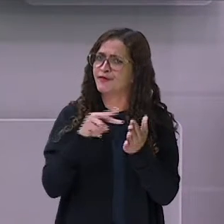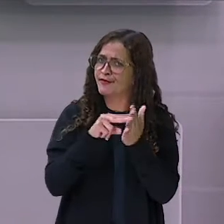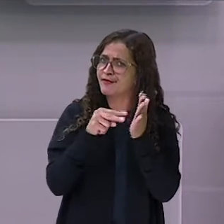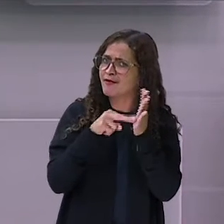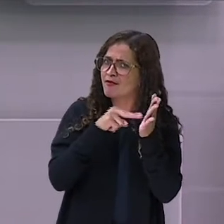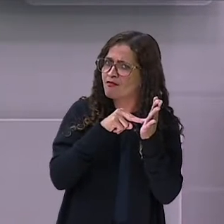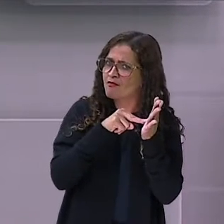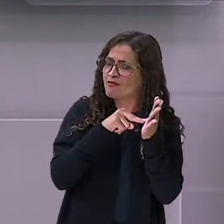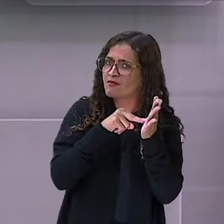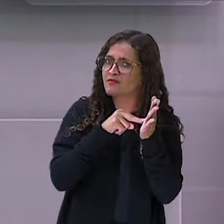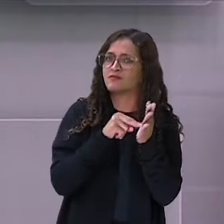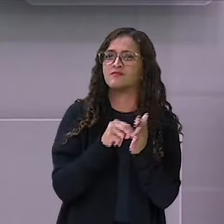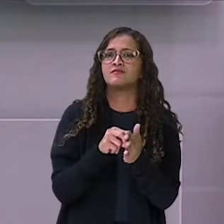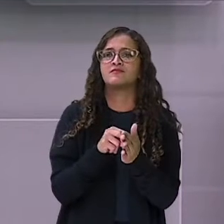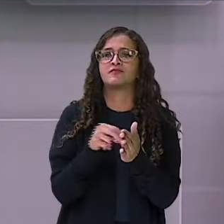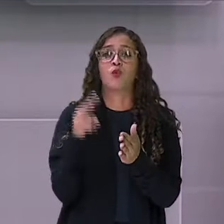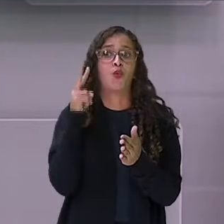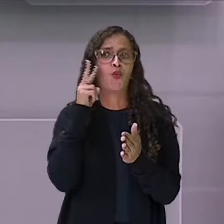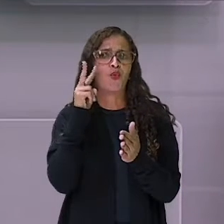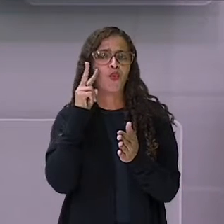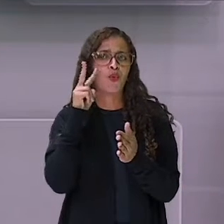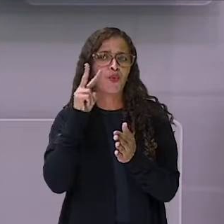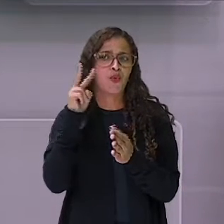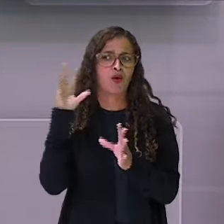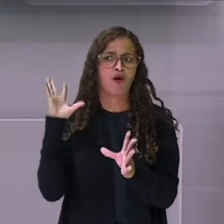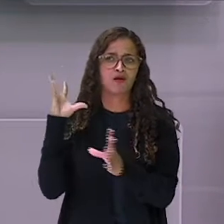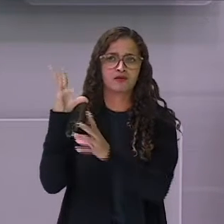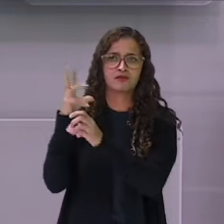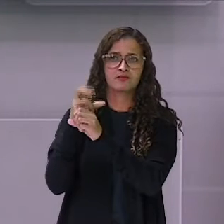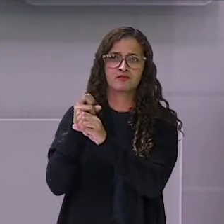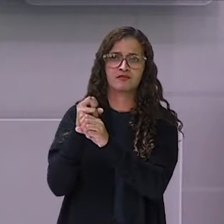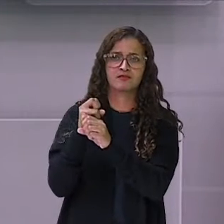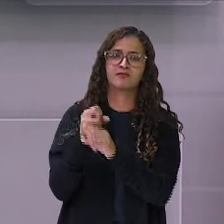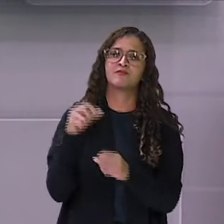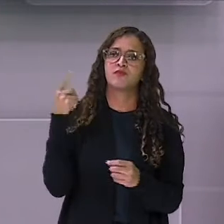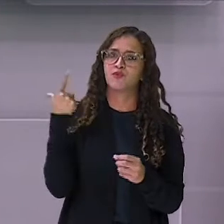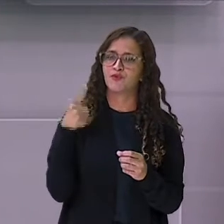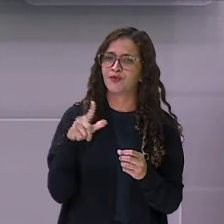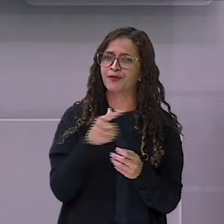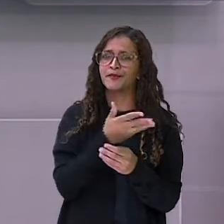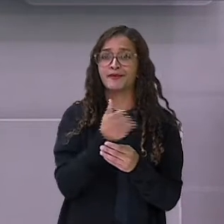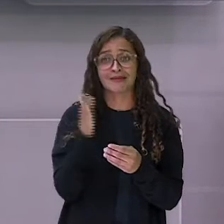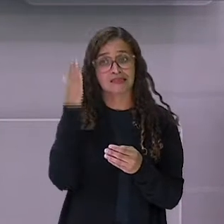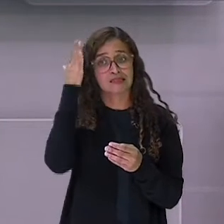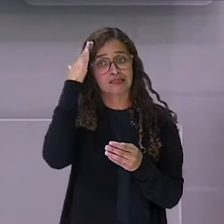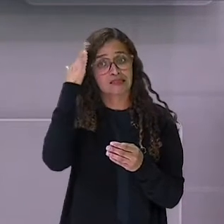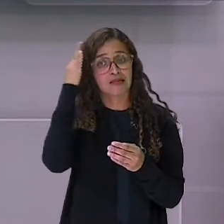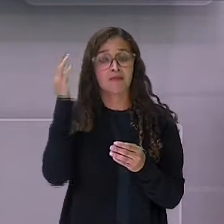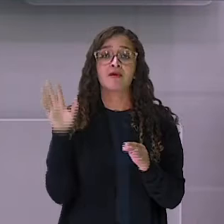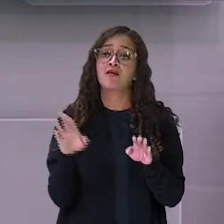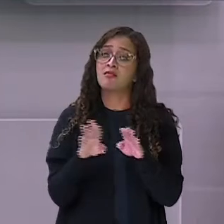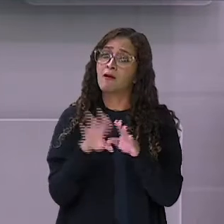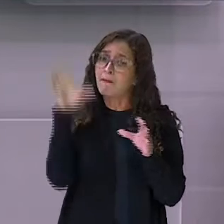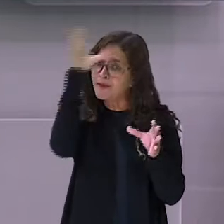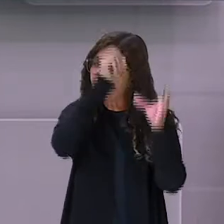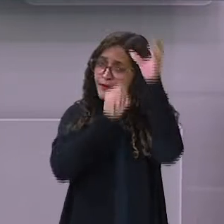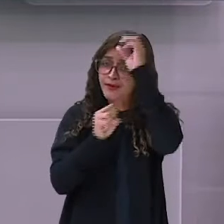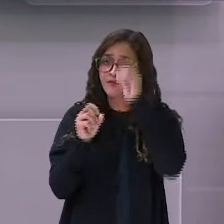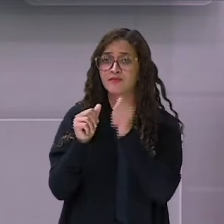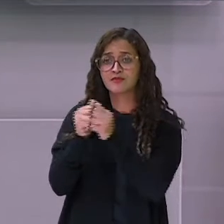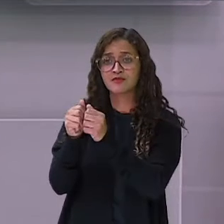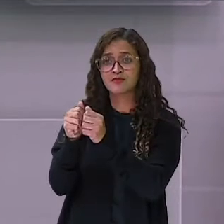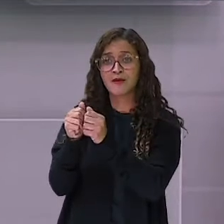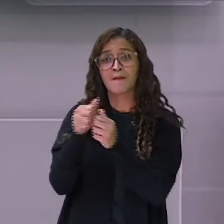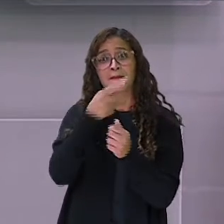que sabe. Nós vamos relembrar juntos, para quem já sabe, e vamos aprender juntos, para